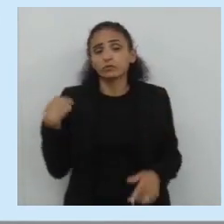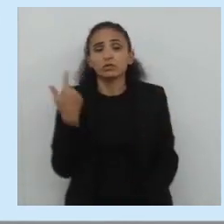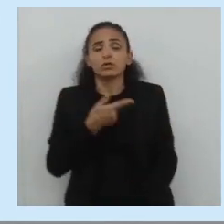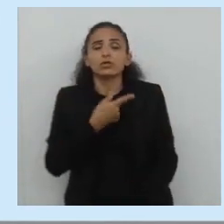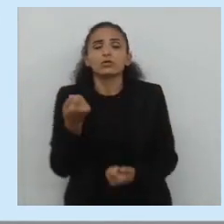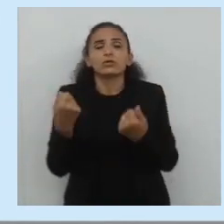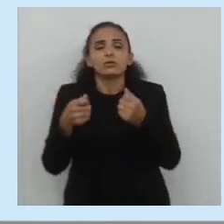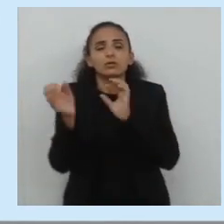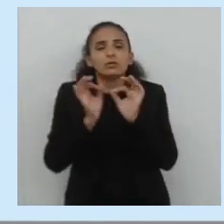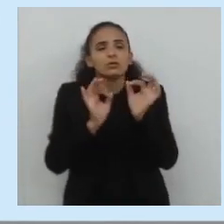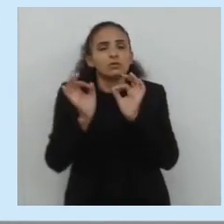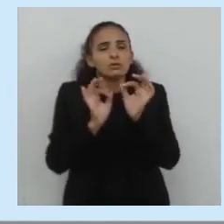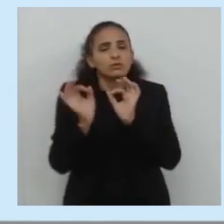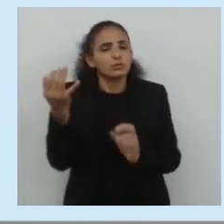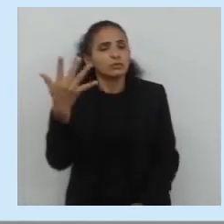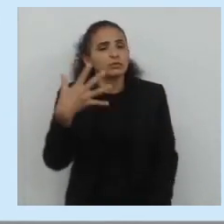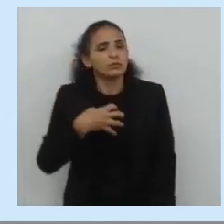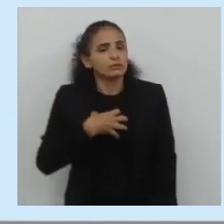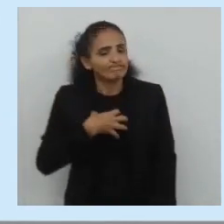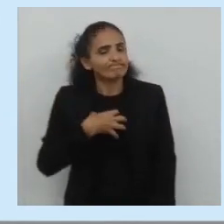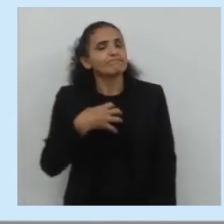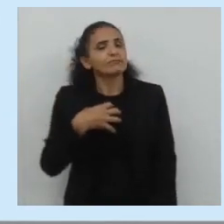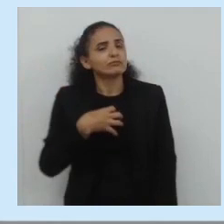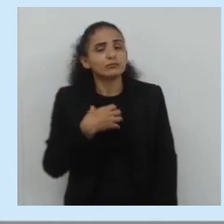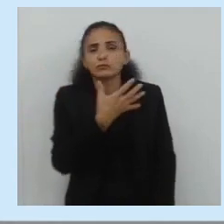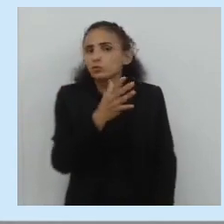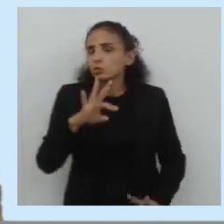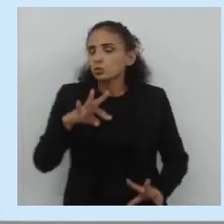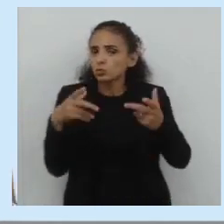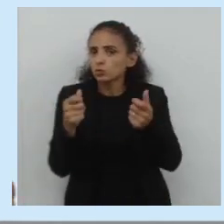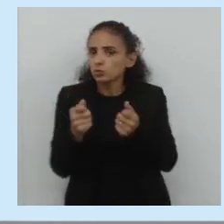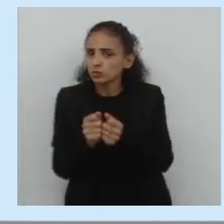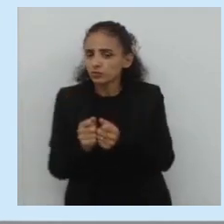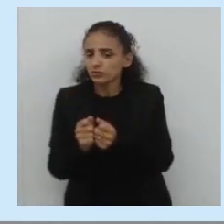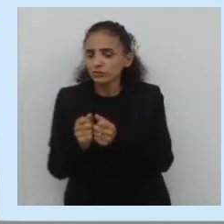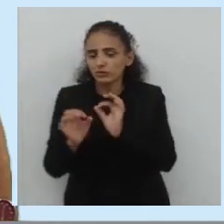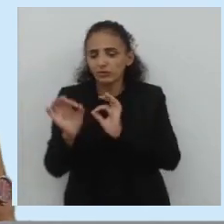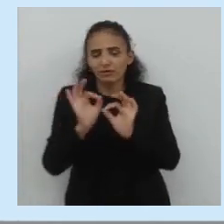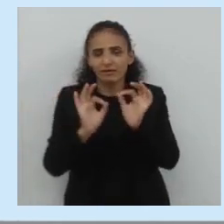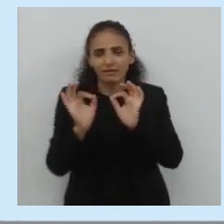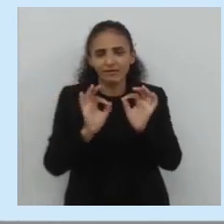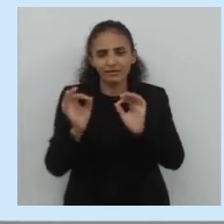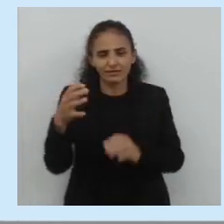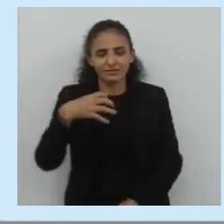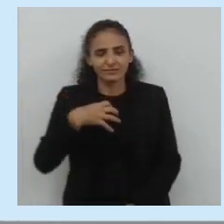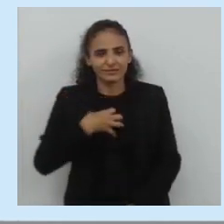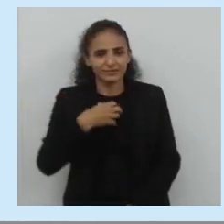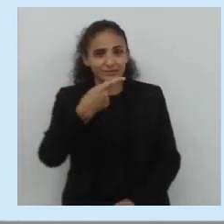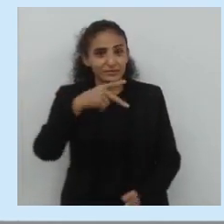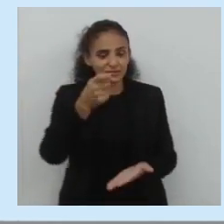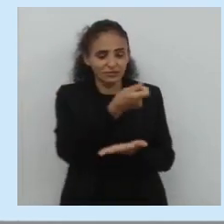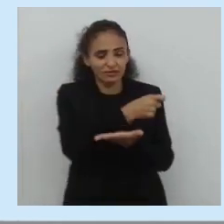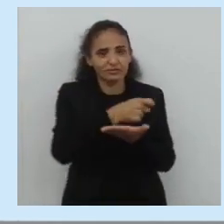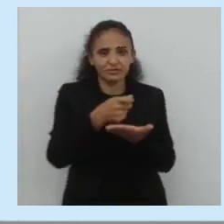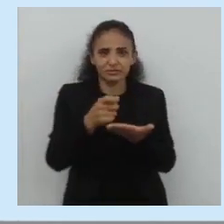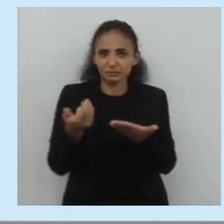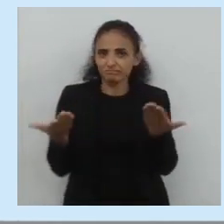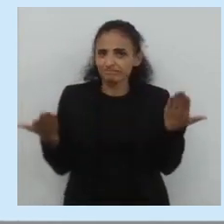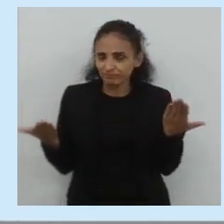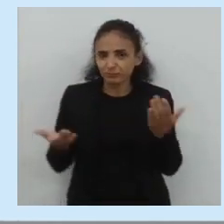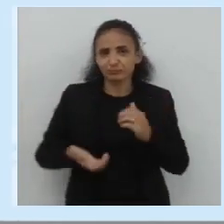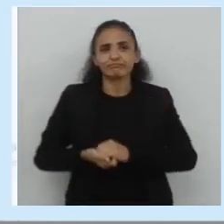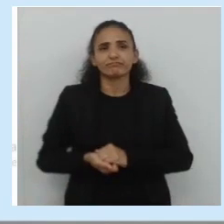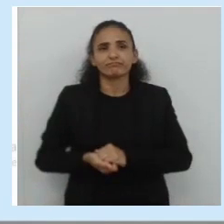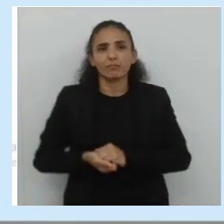E nós temos a organização do sentido. Tudo isso contribui para o sentido. Então, vamos